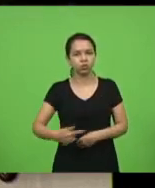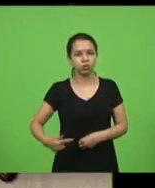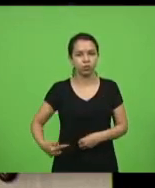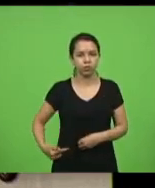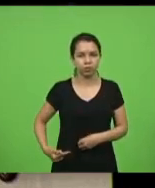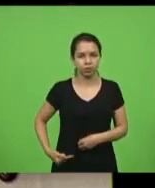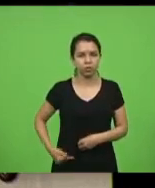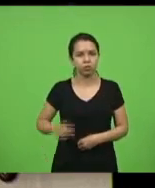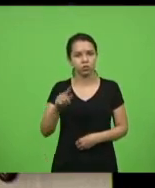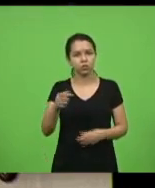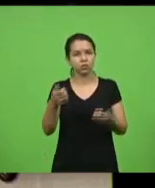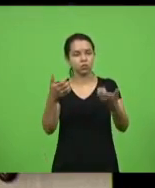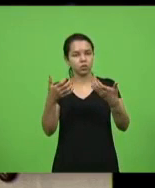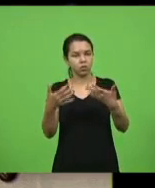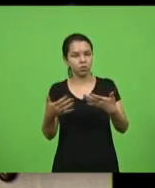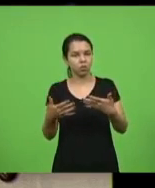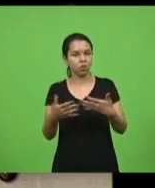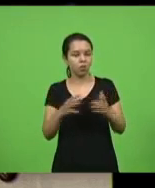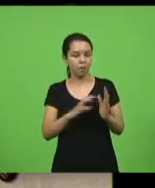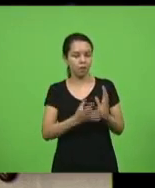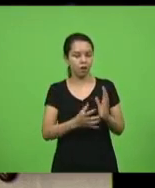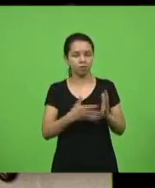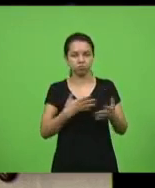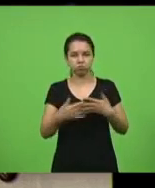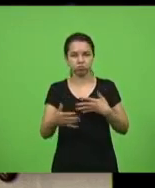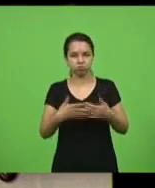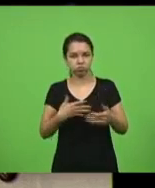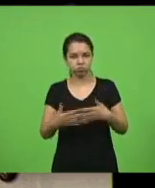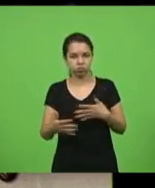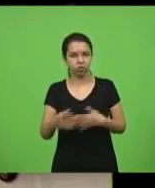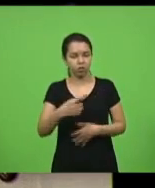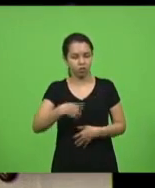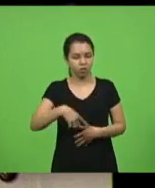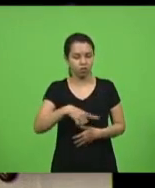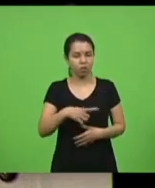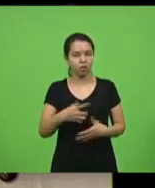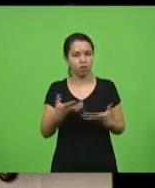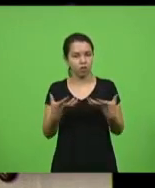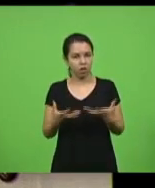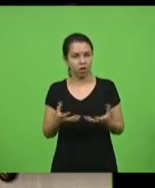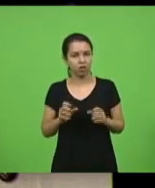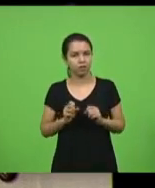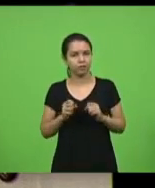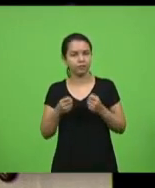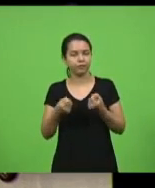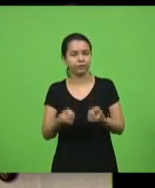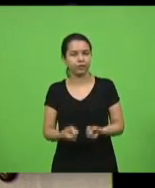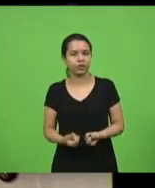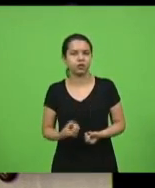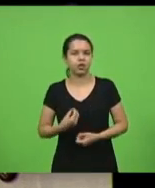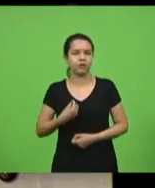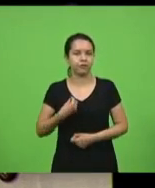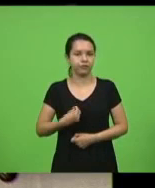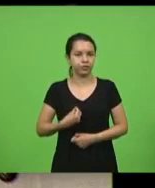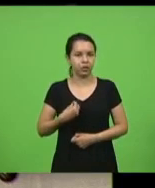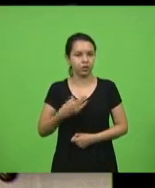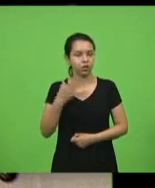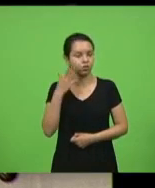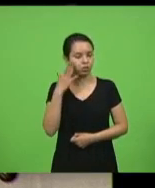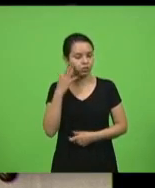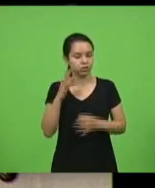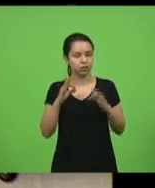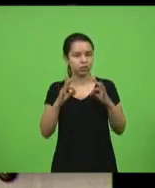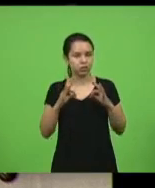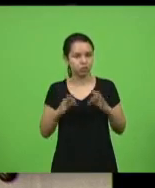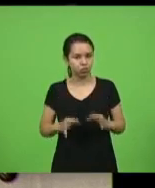partidarização, nós não estamos aqui, nós queremos defender a vida. E eu tenho certeza de tudo aquilo que for possível dentro dessa Casa